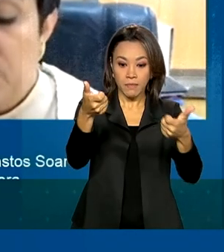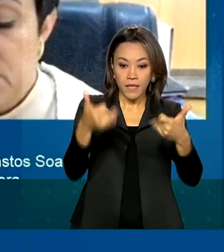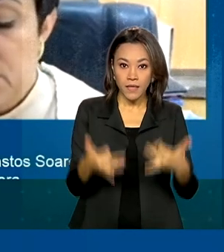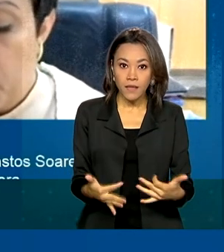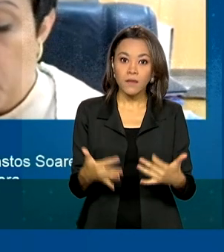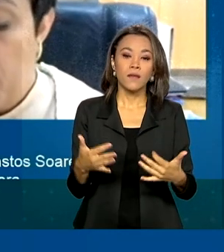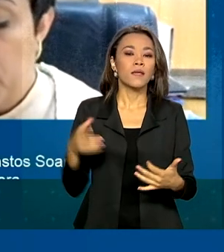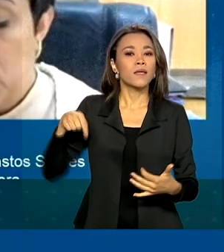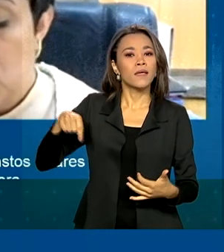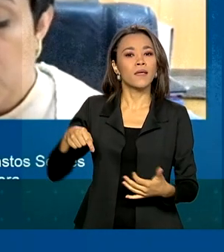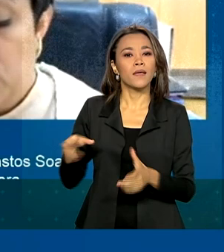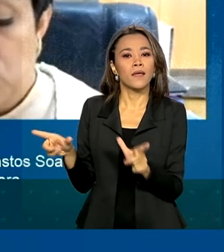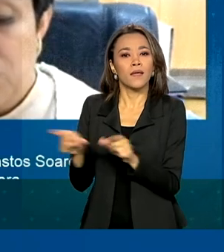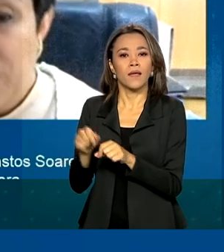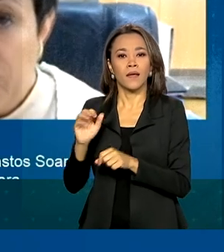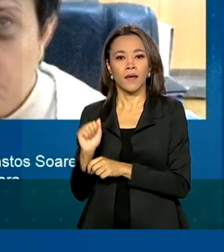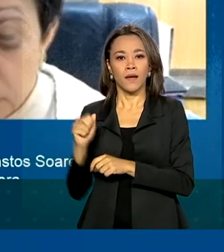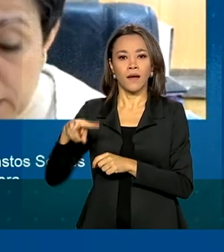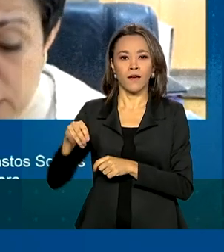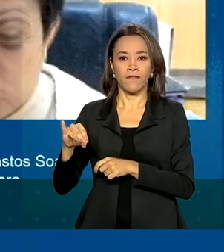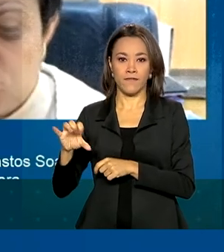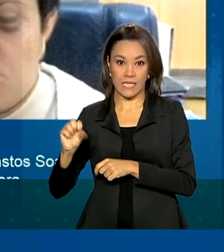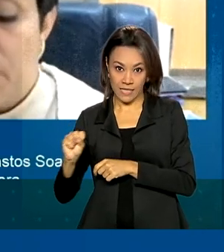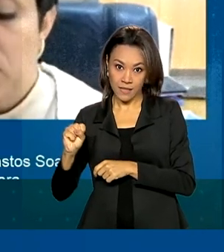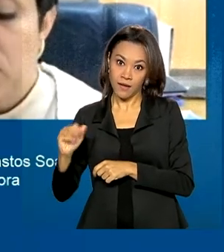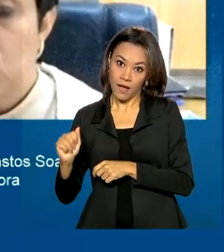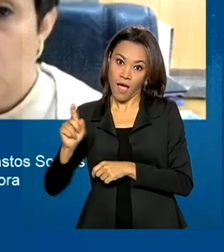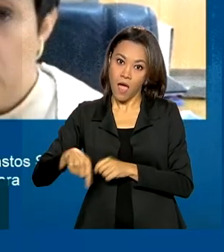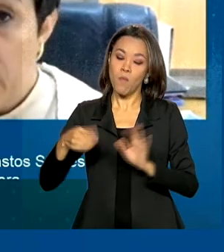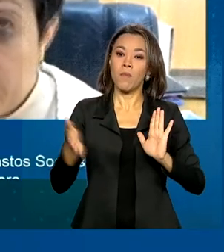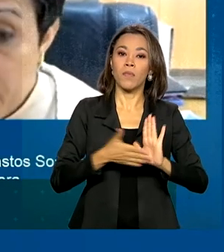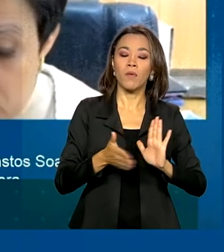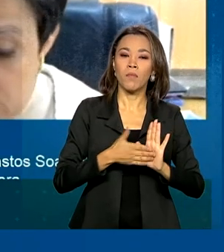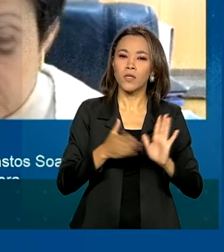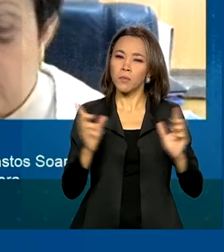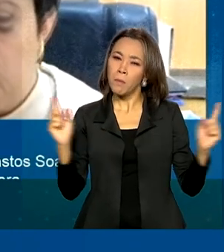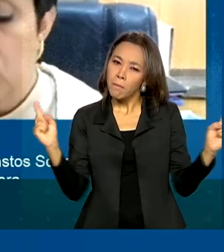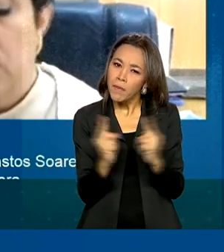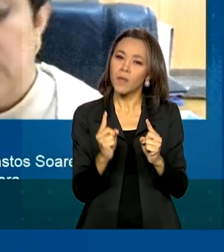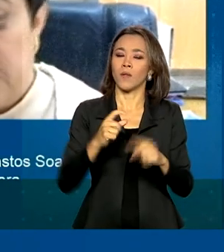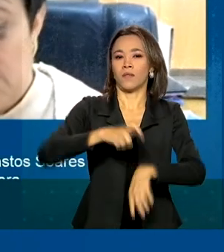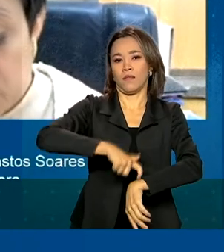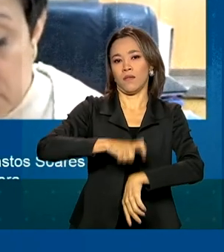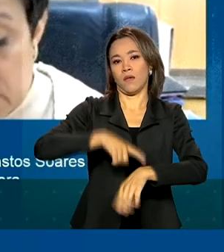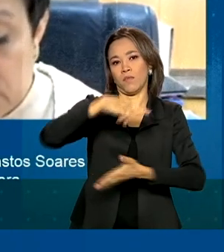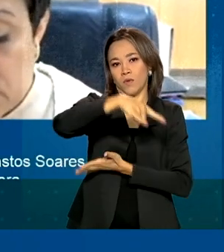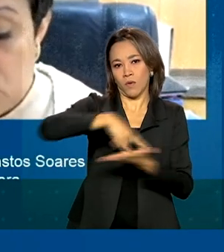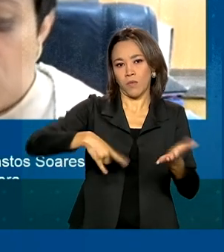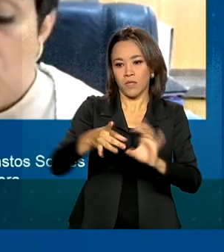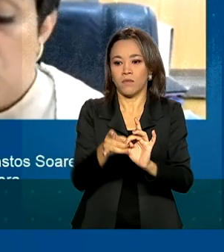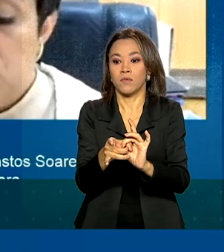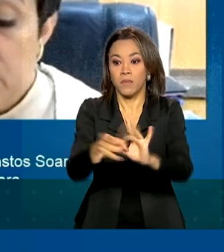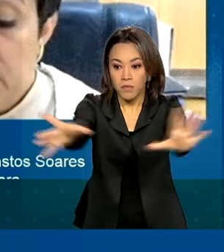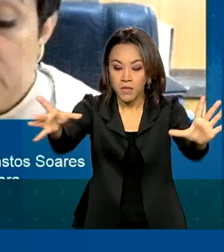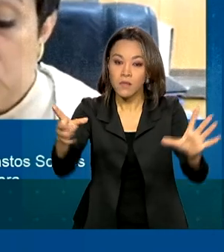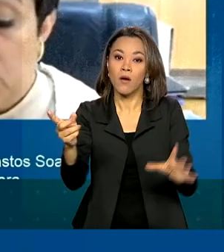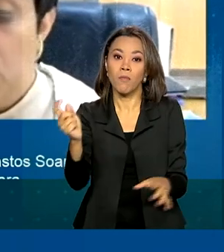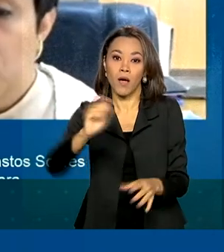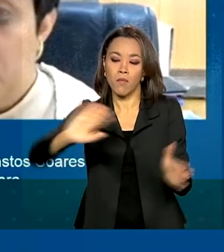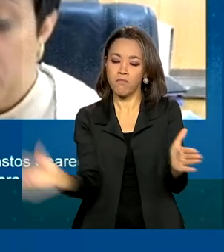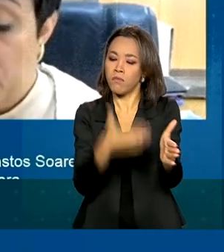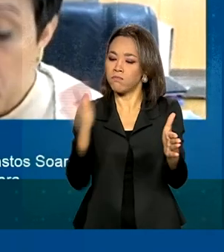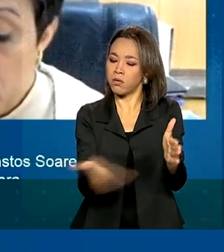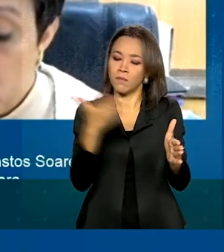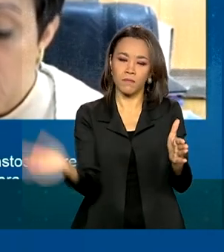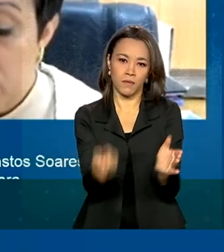que a Anvisa proponha procedimentos temporários para o uso emergencial dessas vacinas, considerando